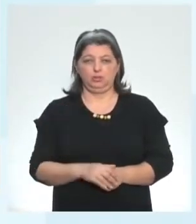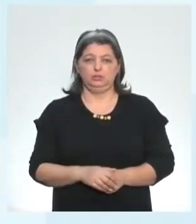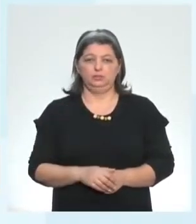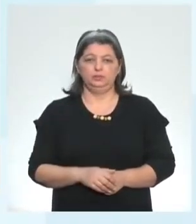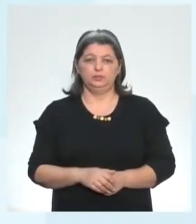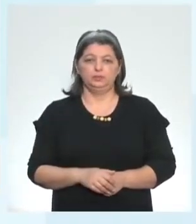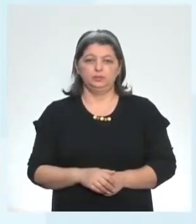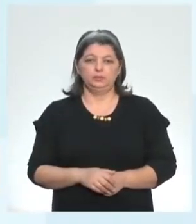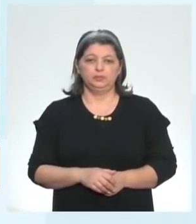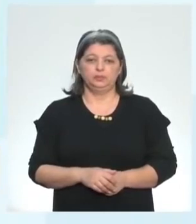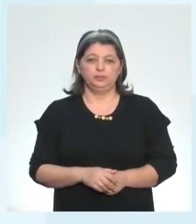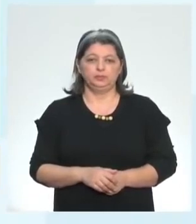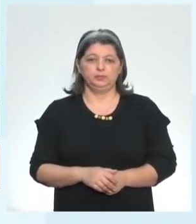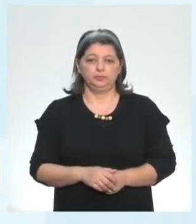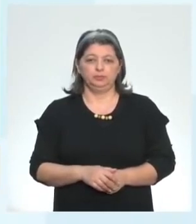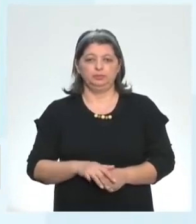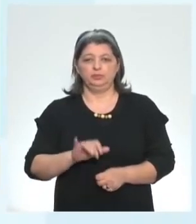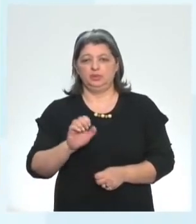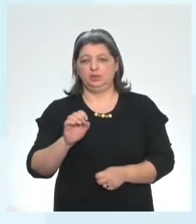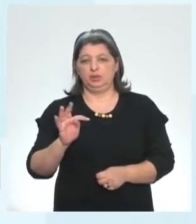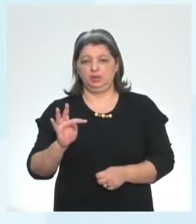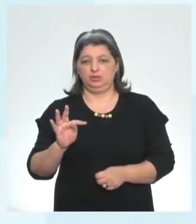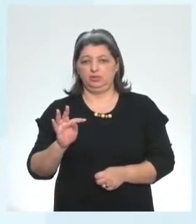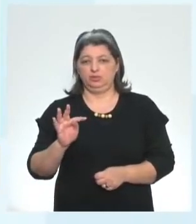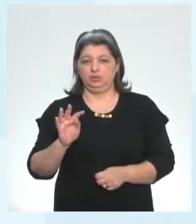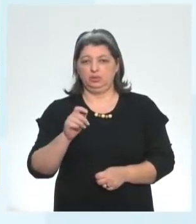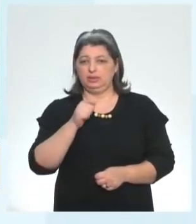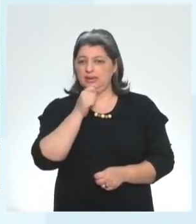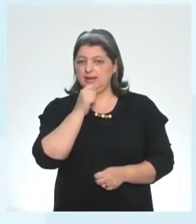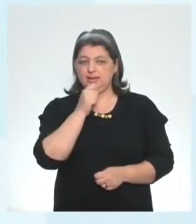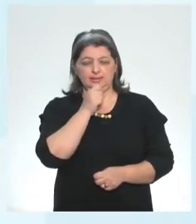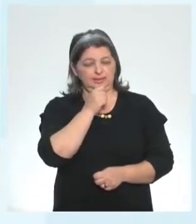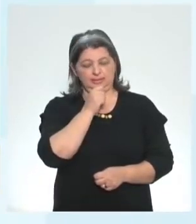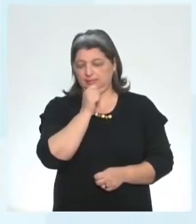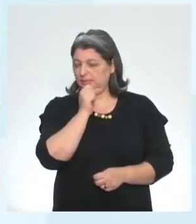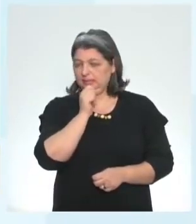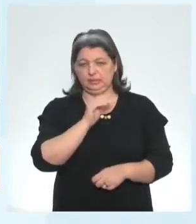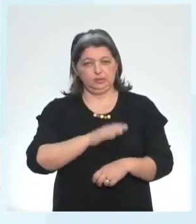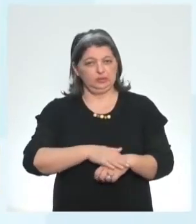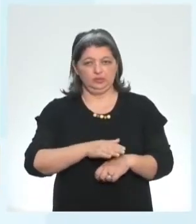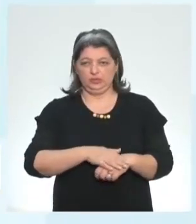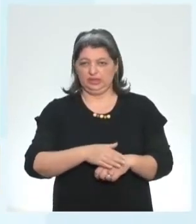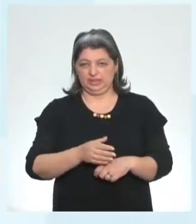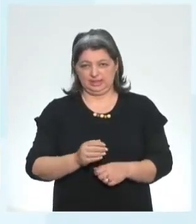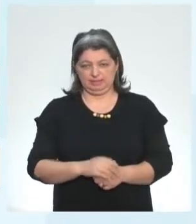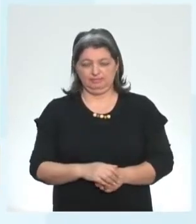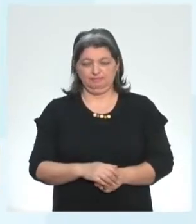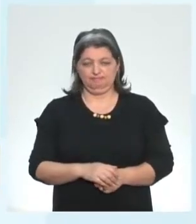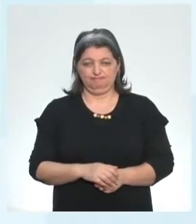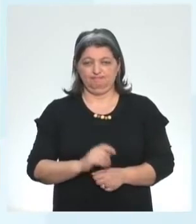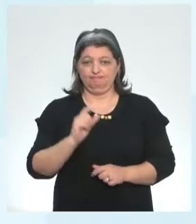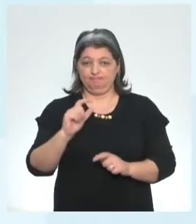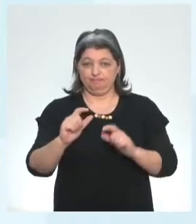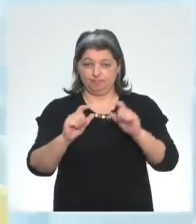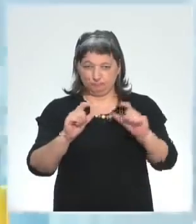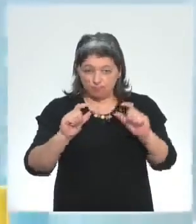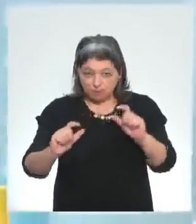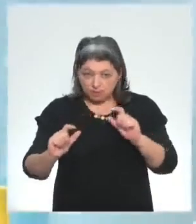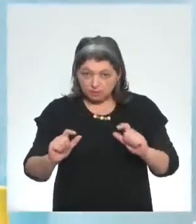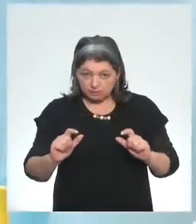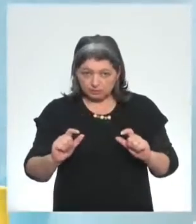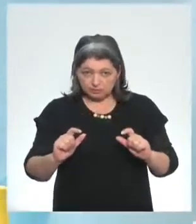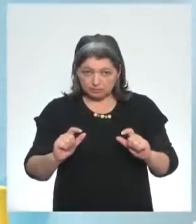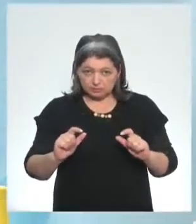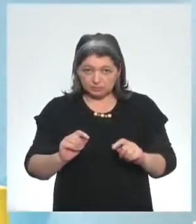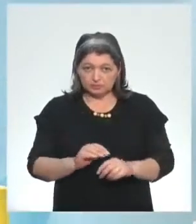yet que significa ainda ou seja, ainda não ainda não fiz isso aí então essas palavras ever already